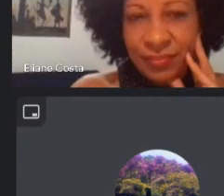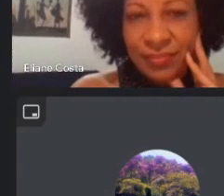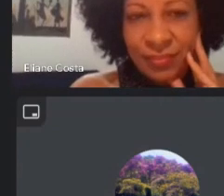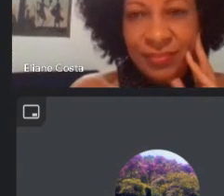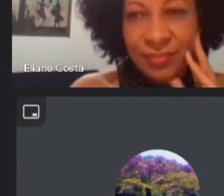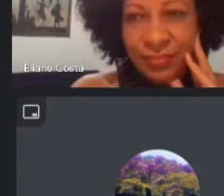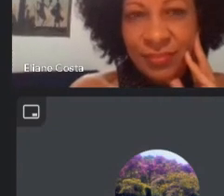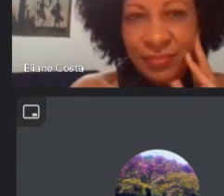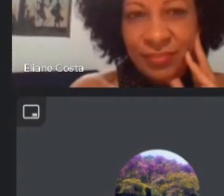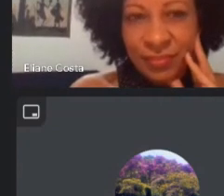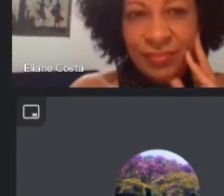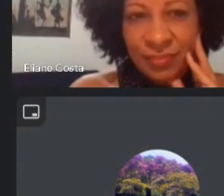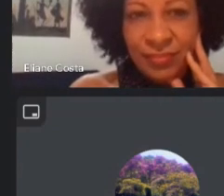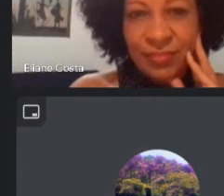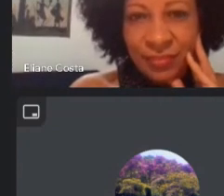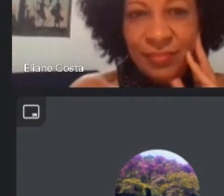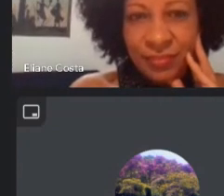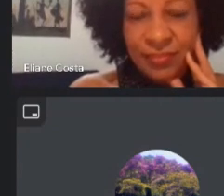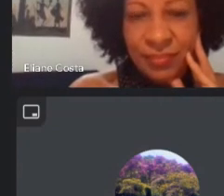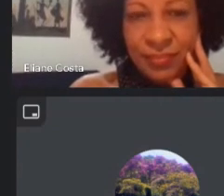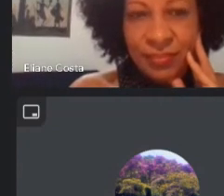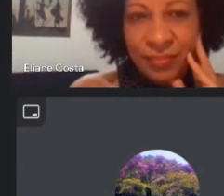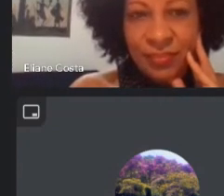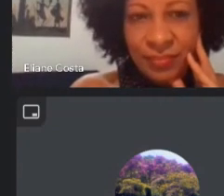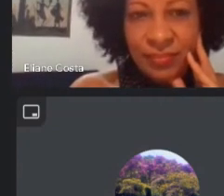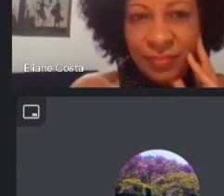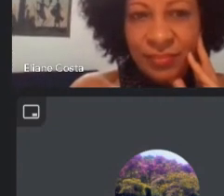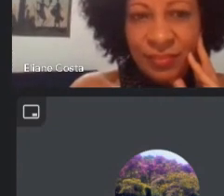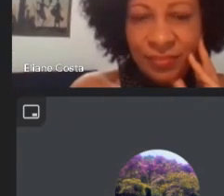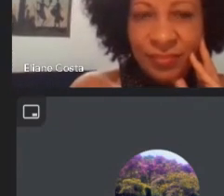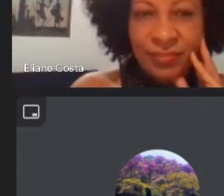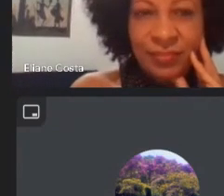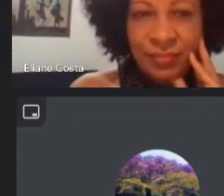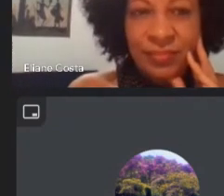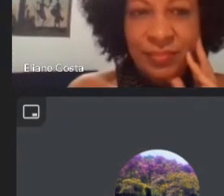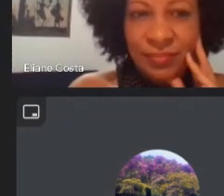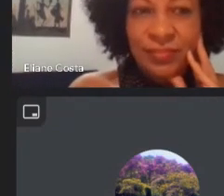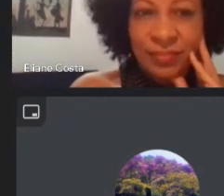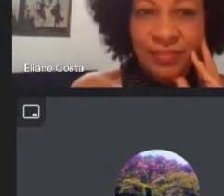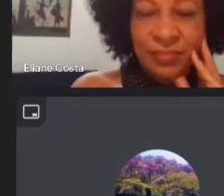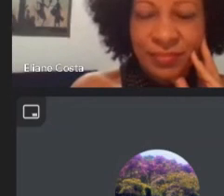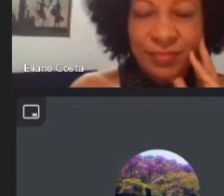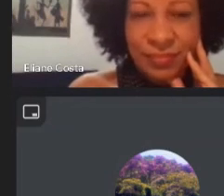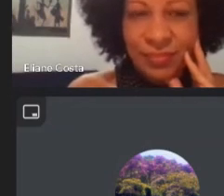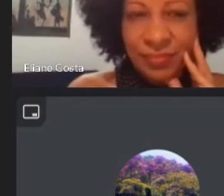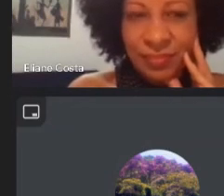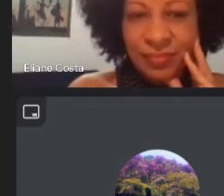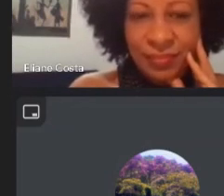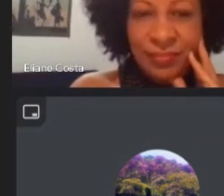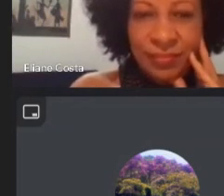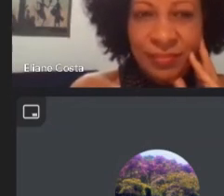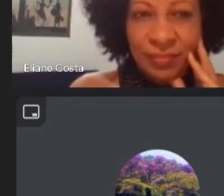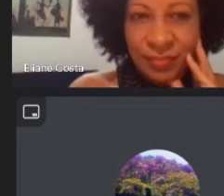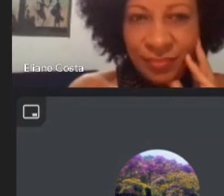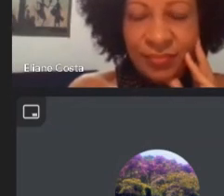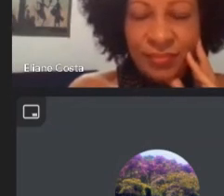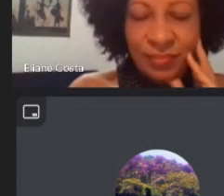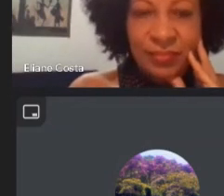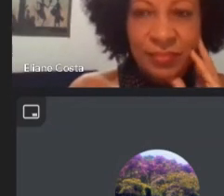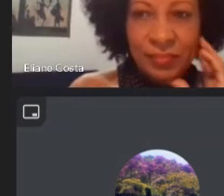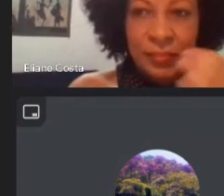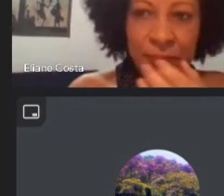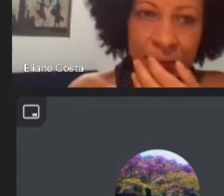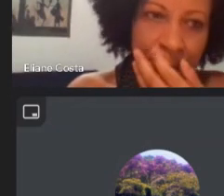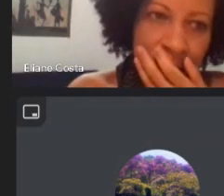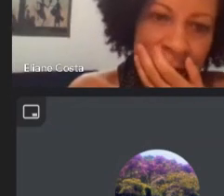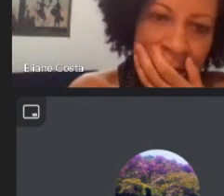a descolonização que tomariam aquelas culturas antes desconhecidas ou reprimidas